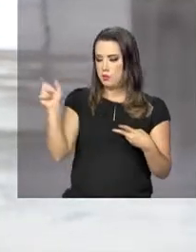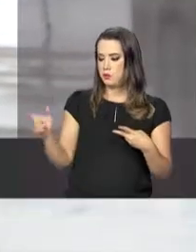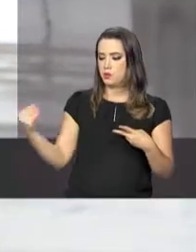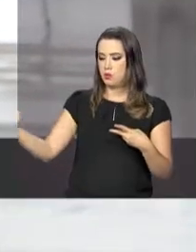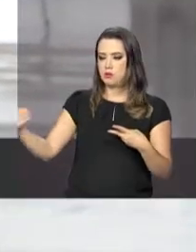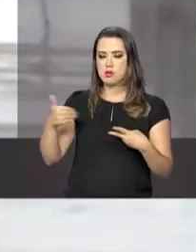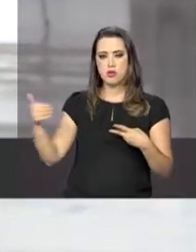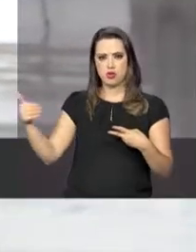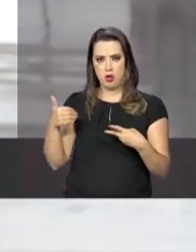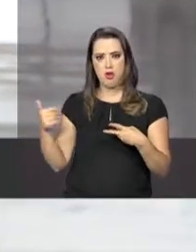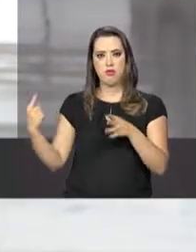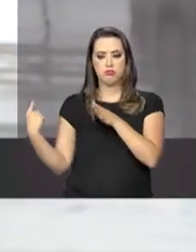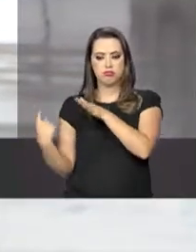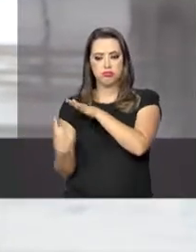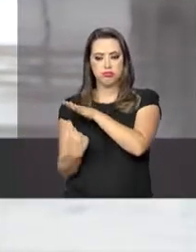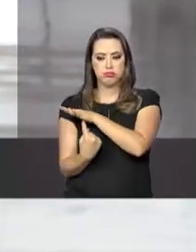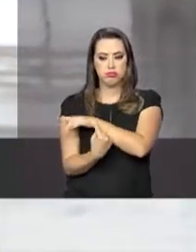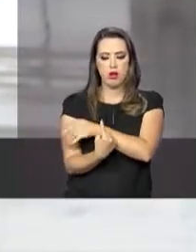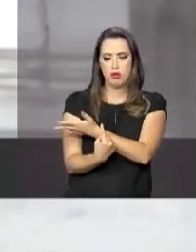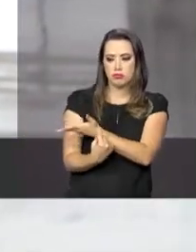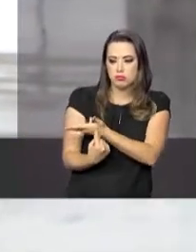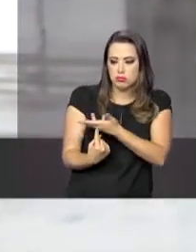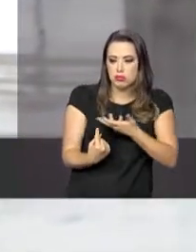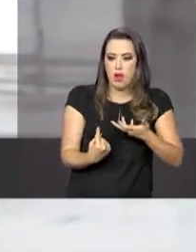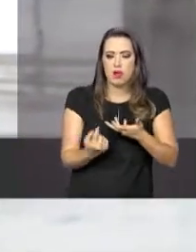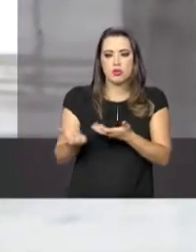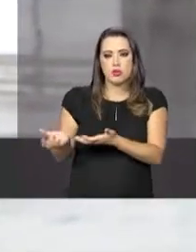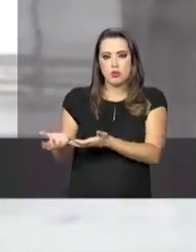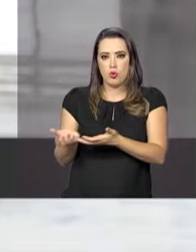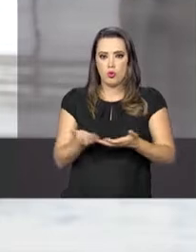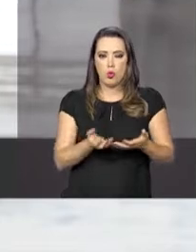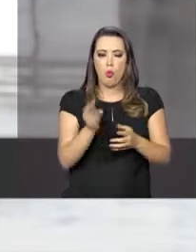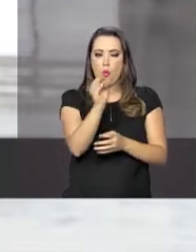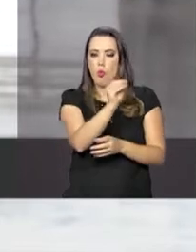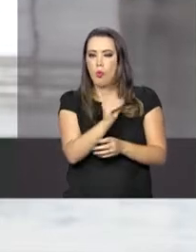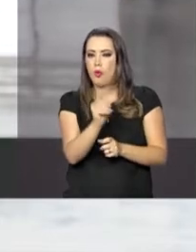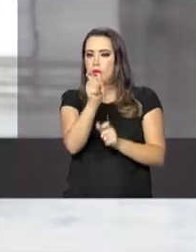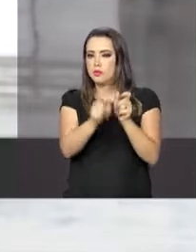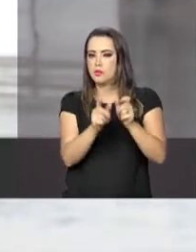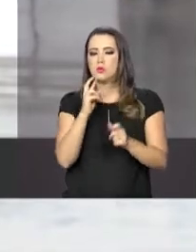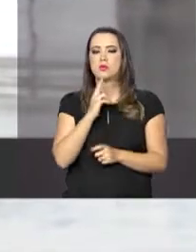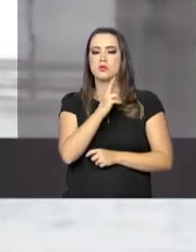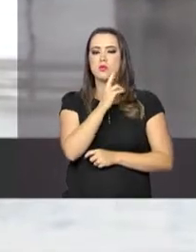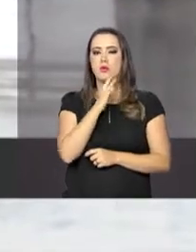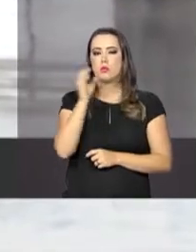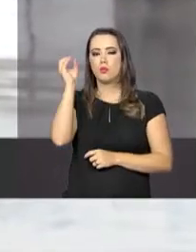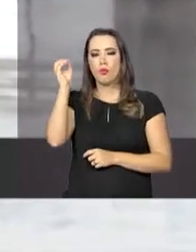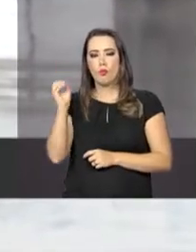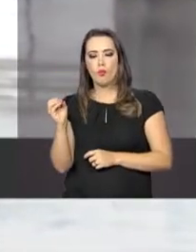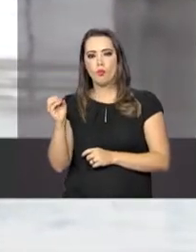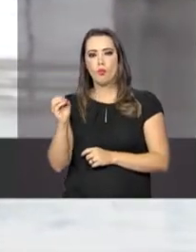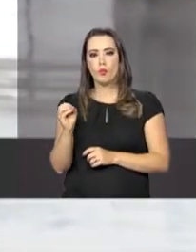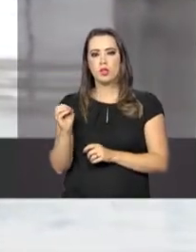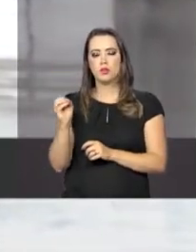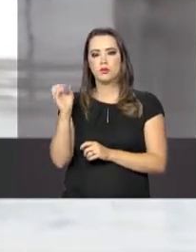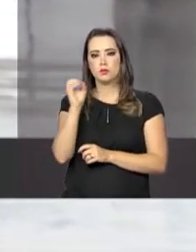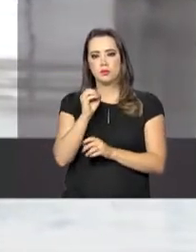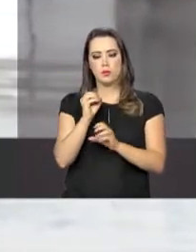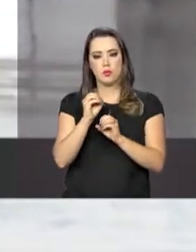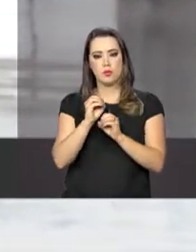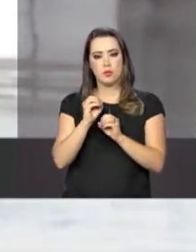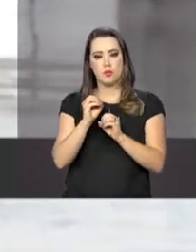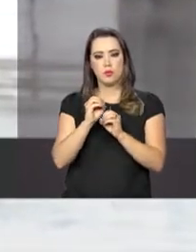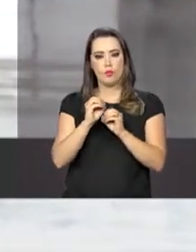aumentamos o número de vagas de acolhimento lá em Roraima, conseguimos zerar o número de pessoas, pelo menos estamos tentando